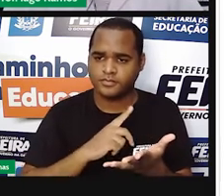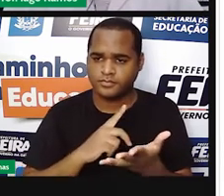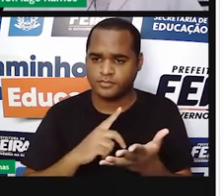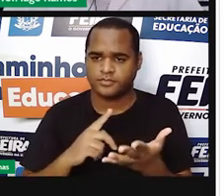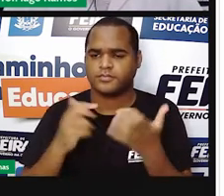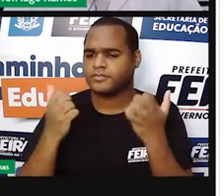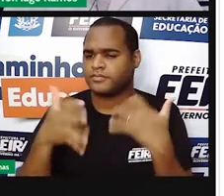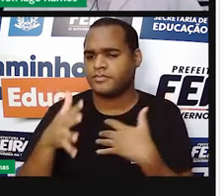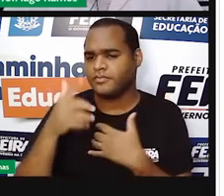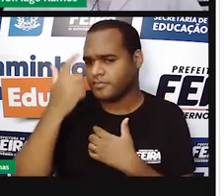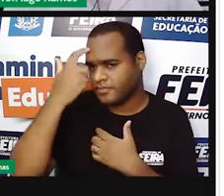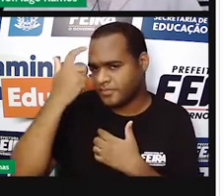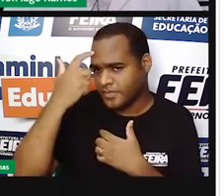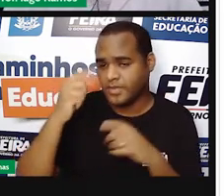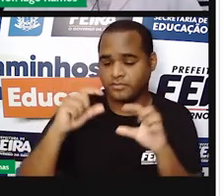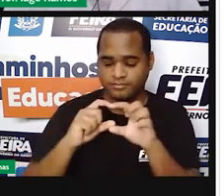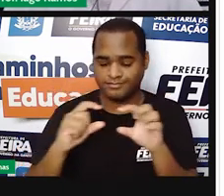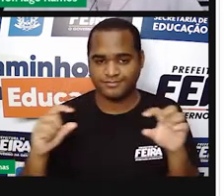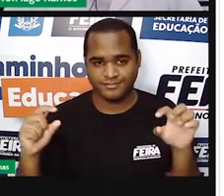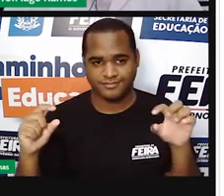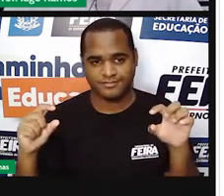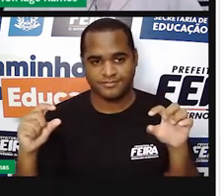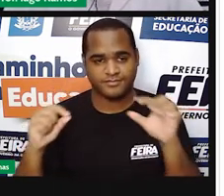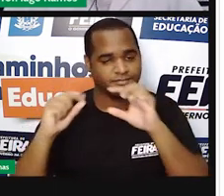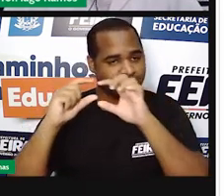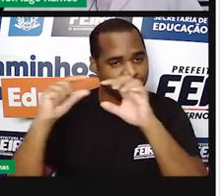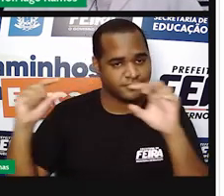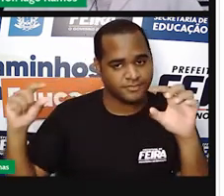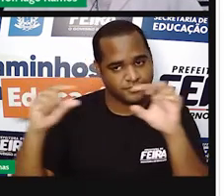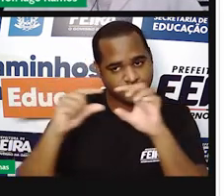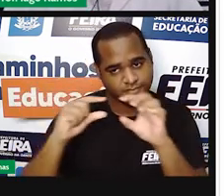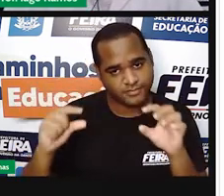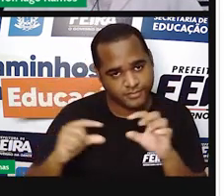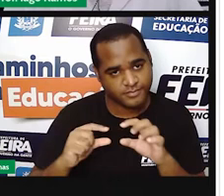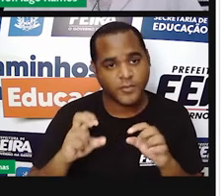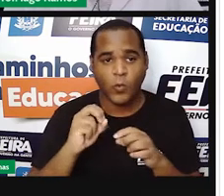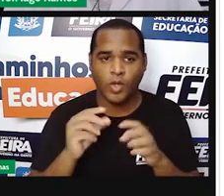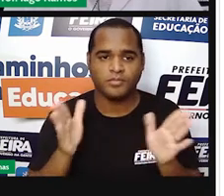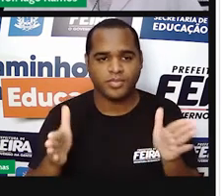você pensasse em caixas. Você tem uma caixa